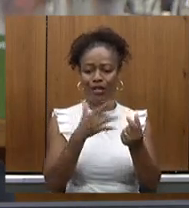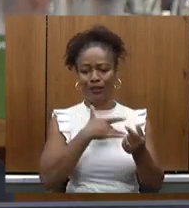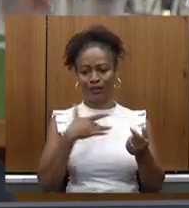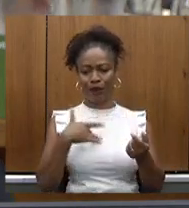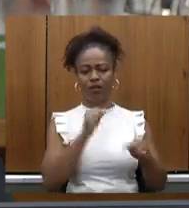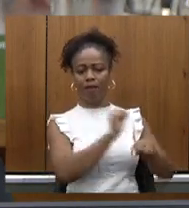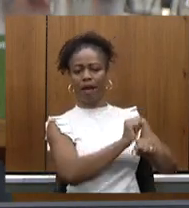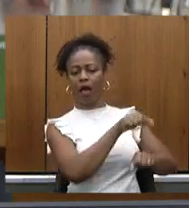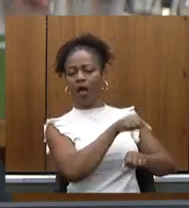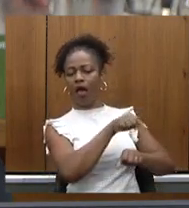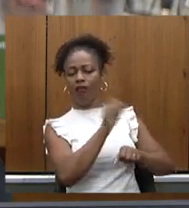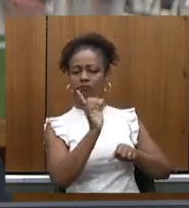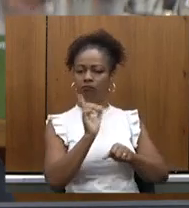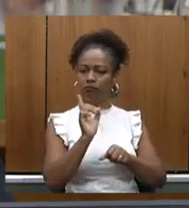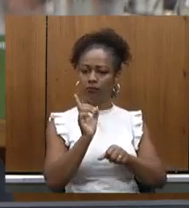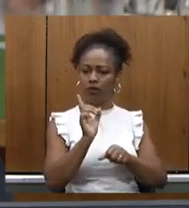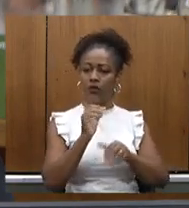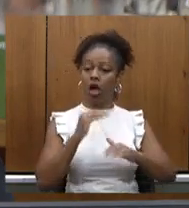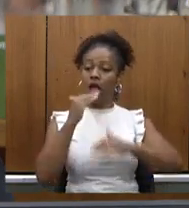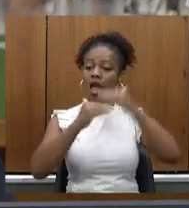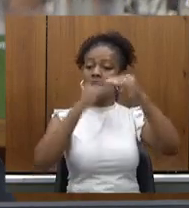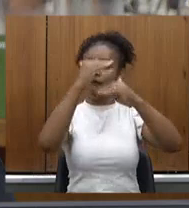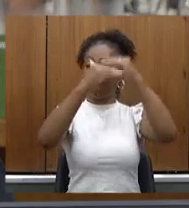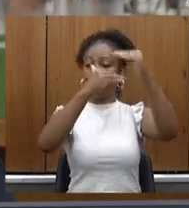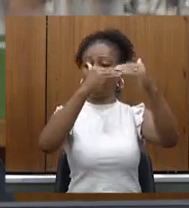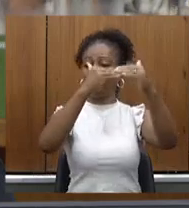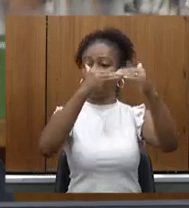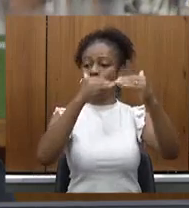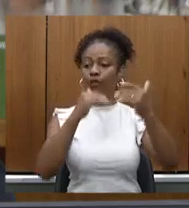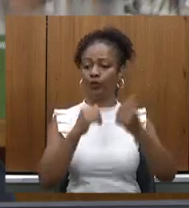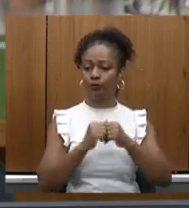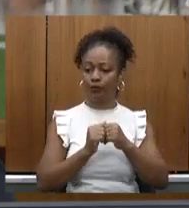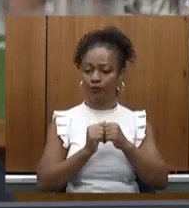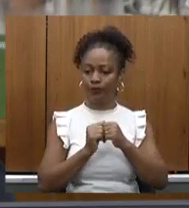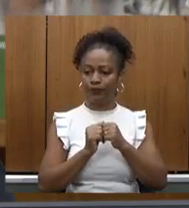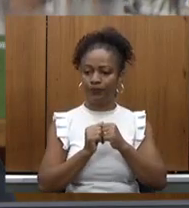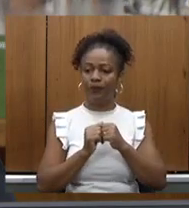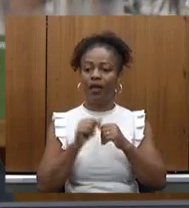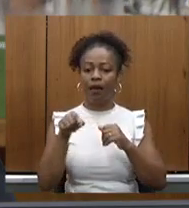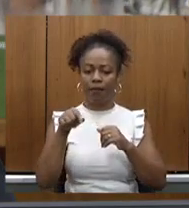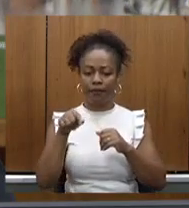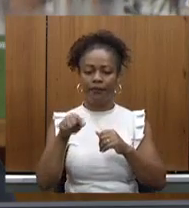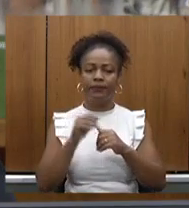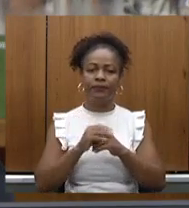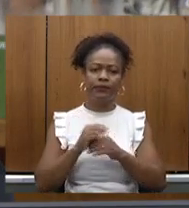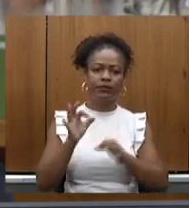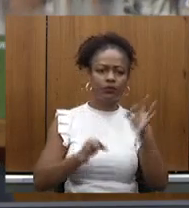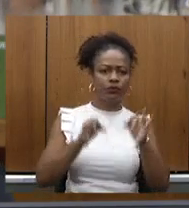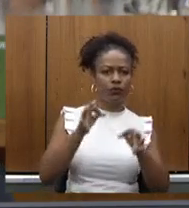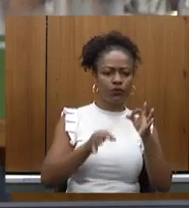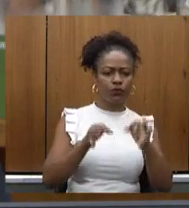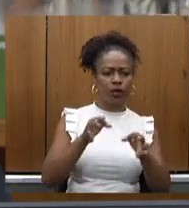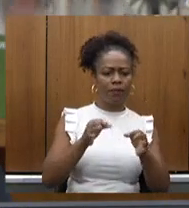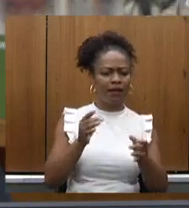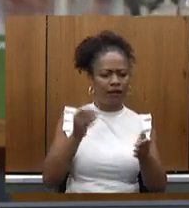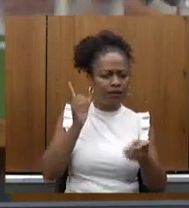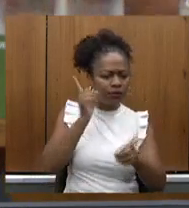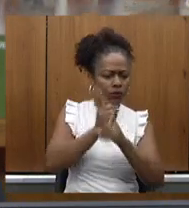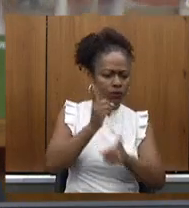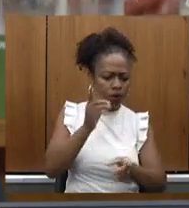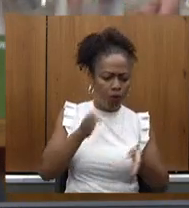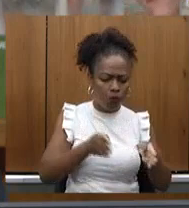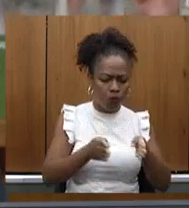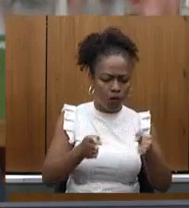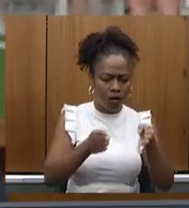evoluímos, estamos aguardando aí somente a indicação do Tribunal de Justiça para criar comissão para a gente achar esse caminho e logo